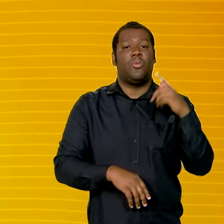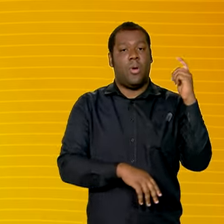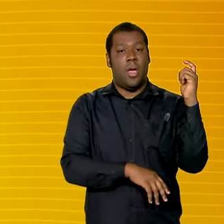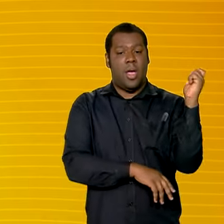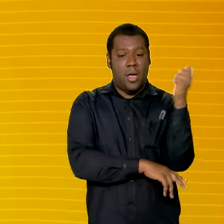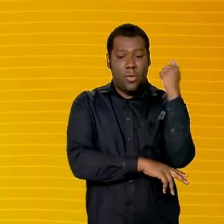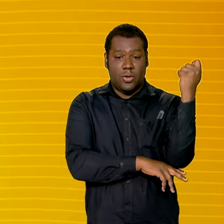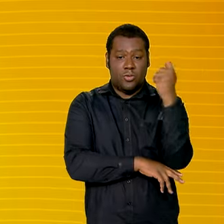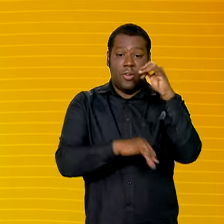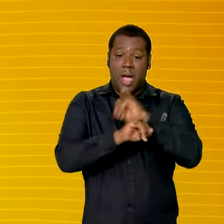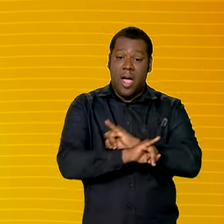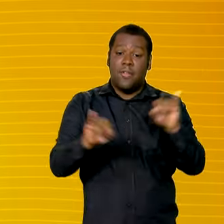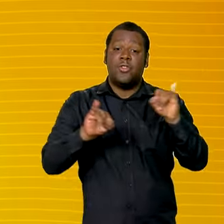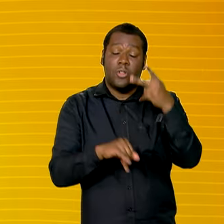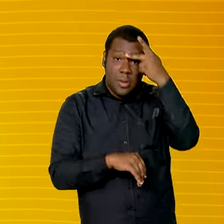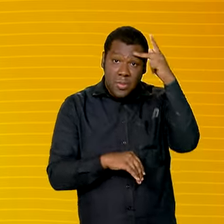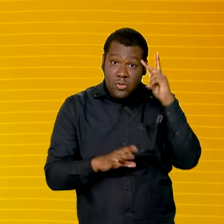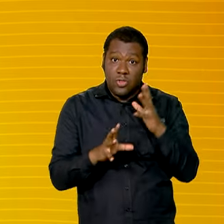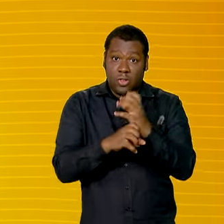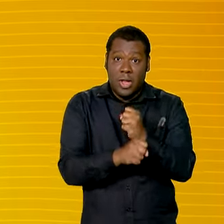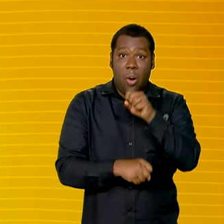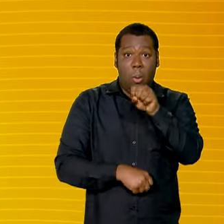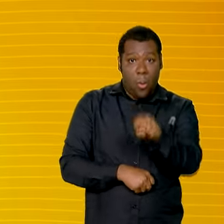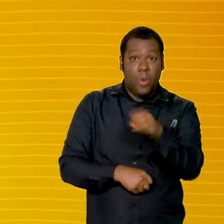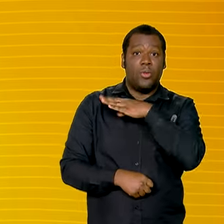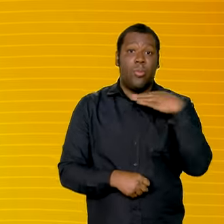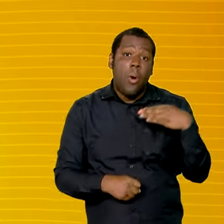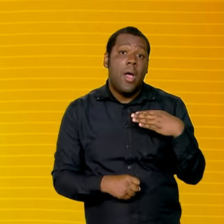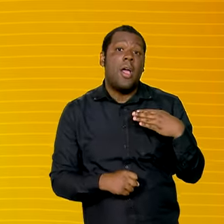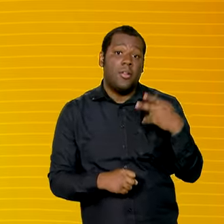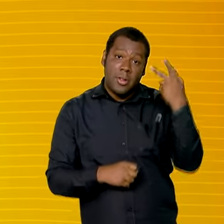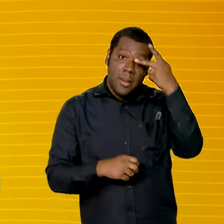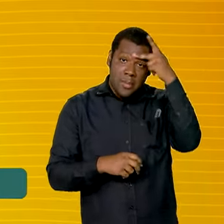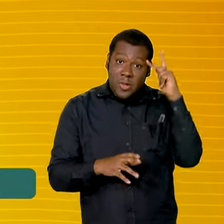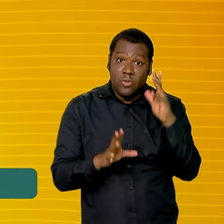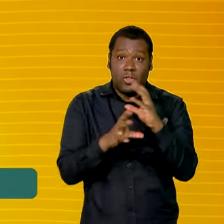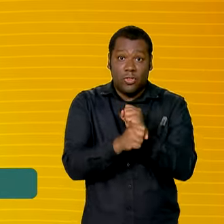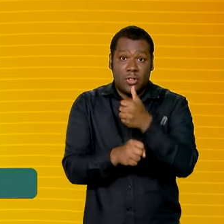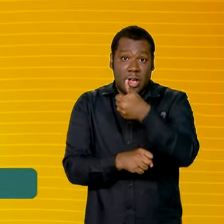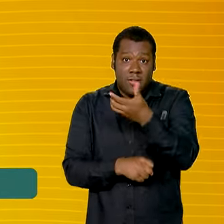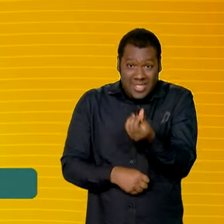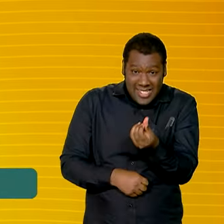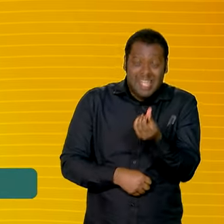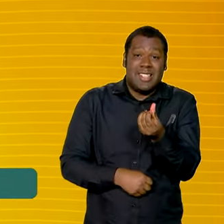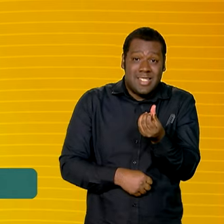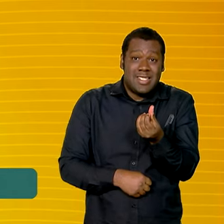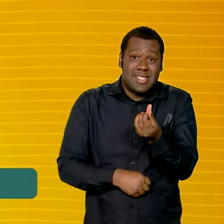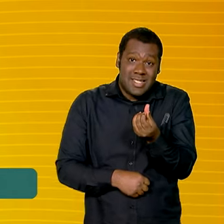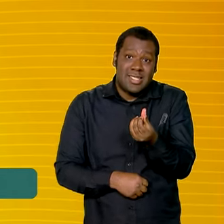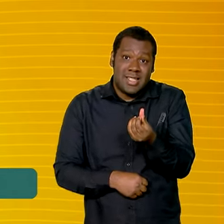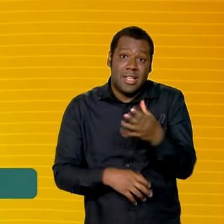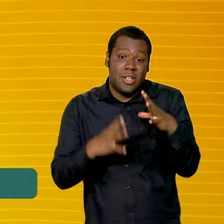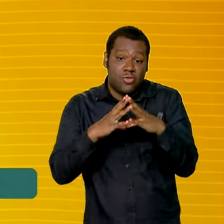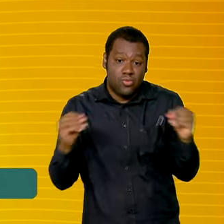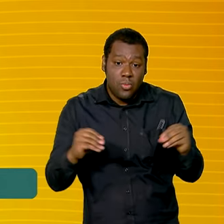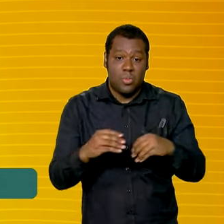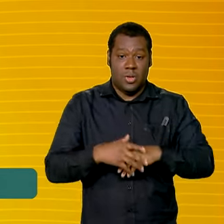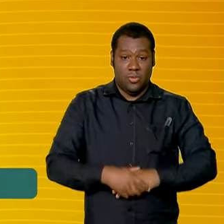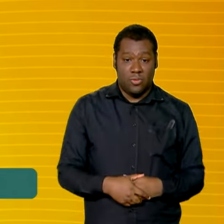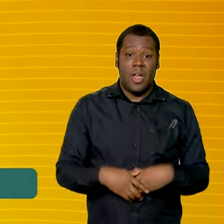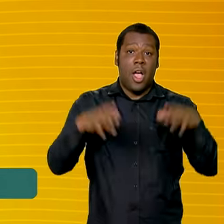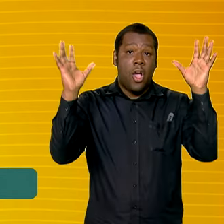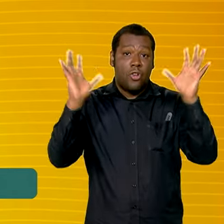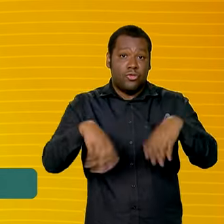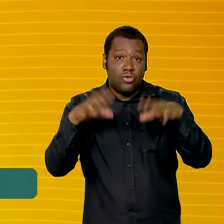18 seguem desaparecidas. 77 municípios foram afetados pelas chuvas, que destruíram casas e